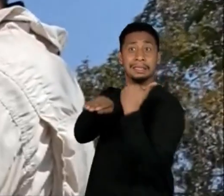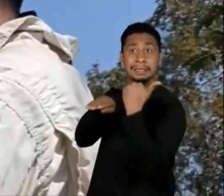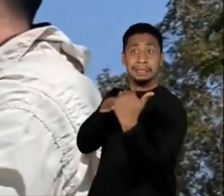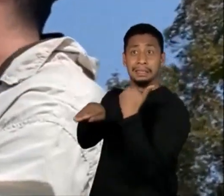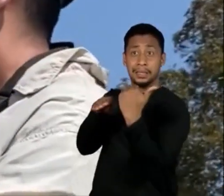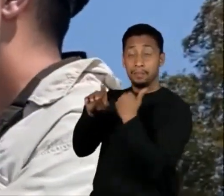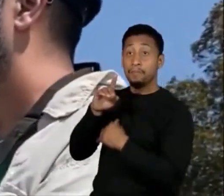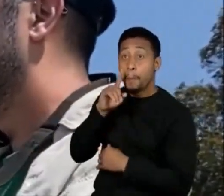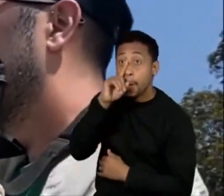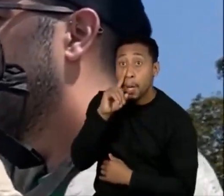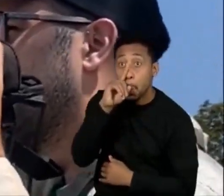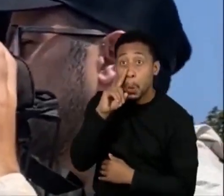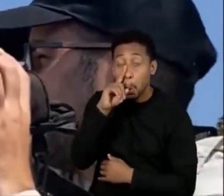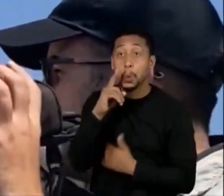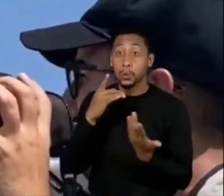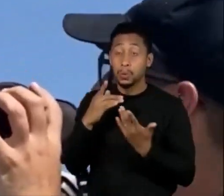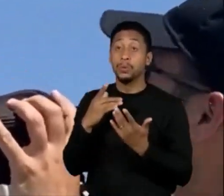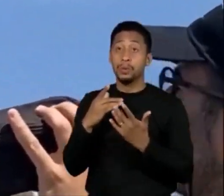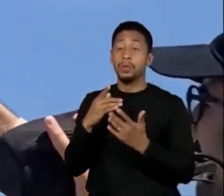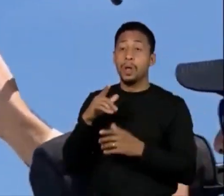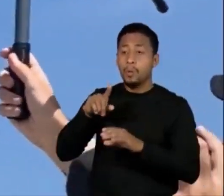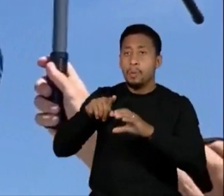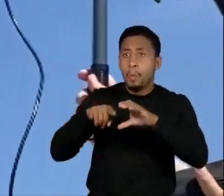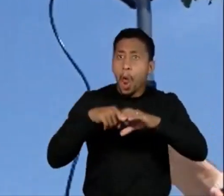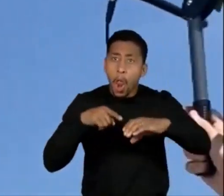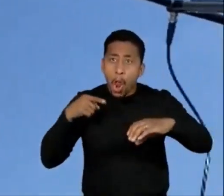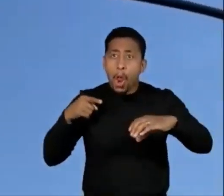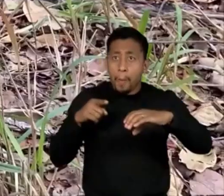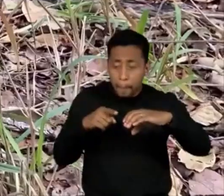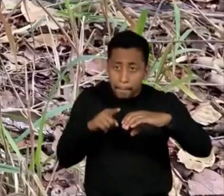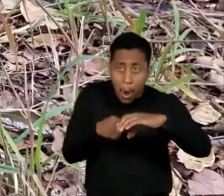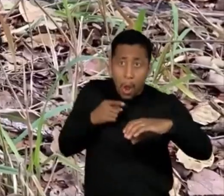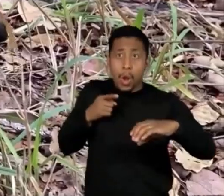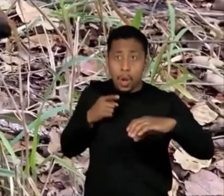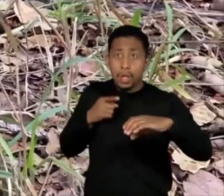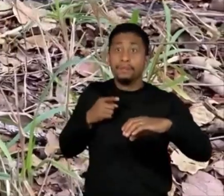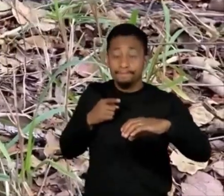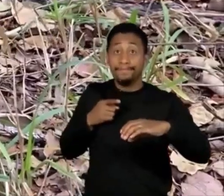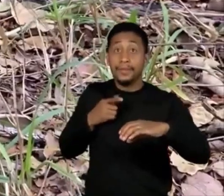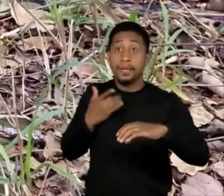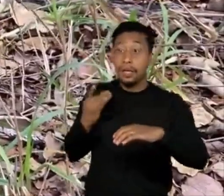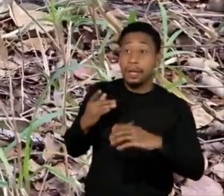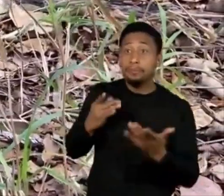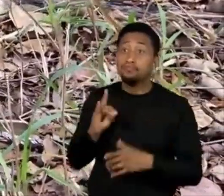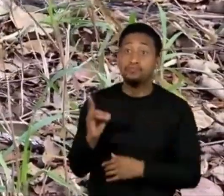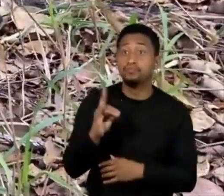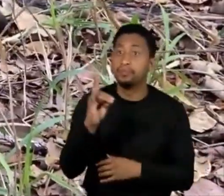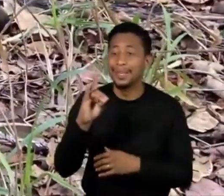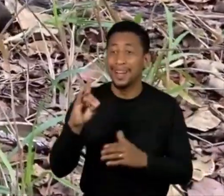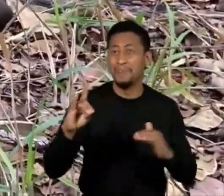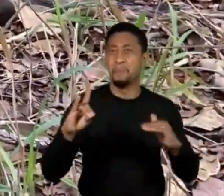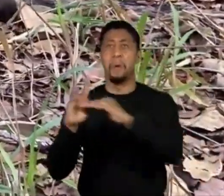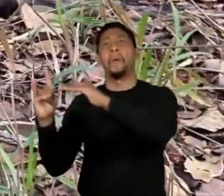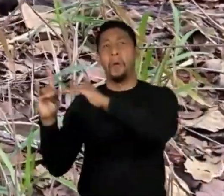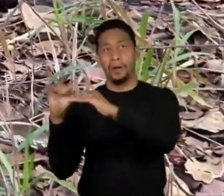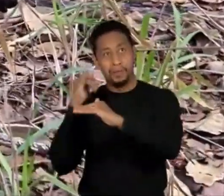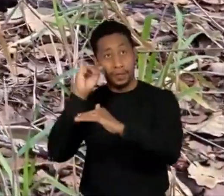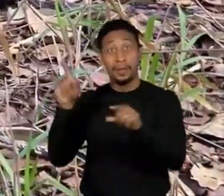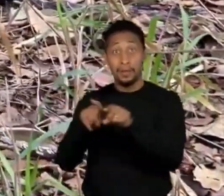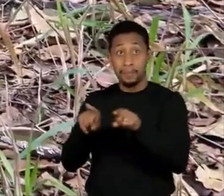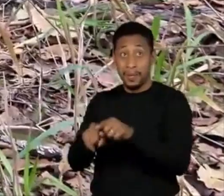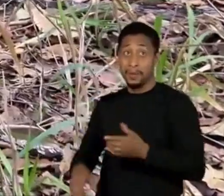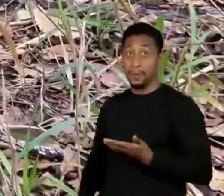Mas um estudo inédito realiza o monitoramento de um filhote diferente. O alvinho, um tamanduá